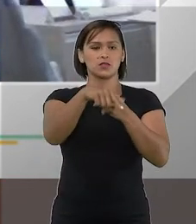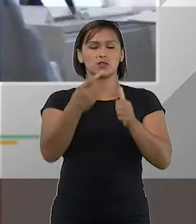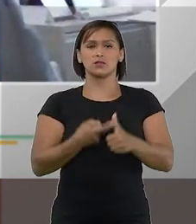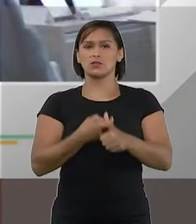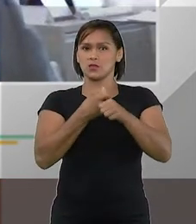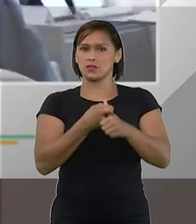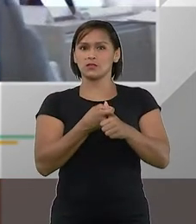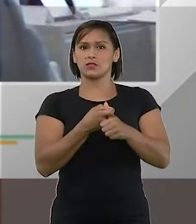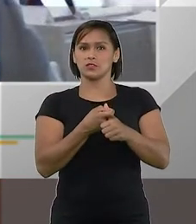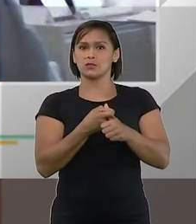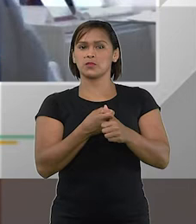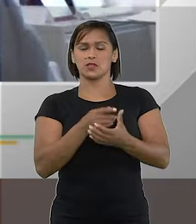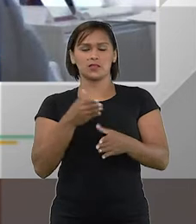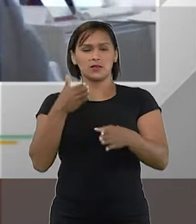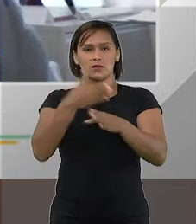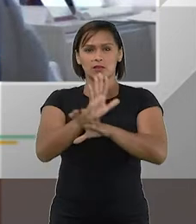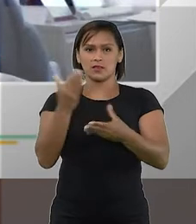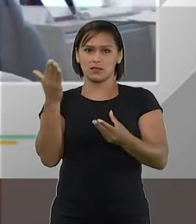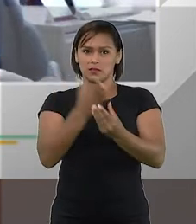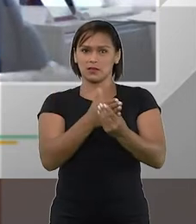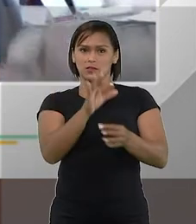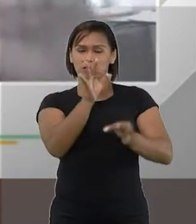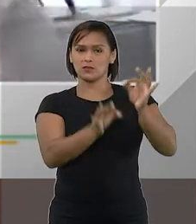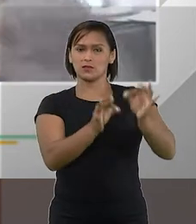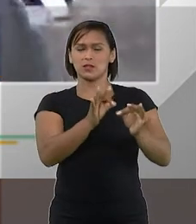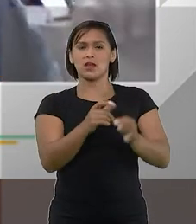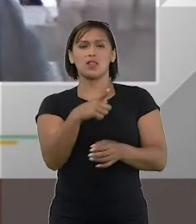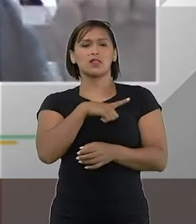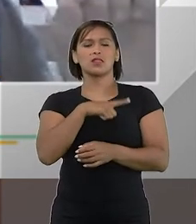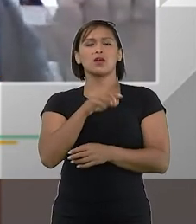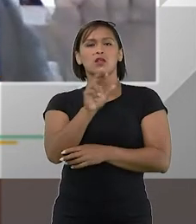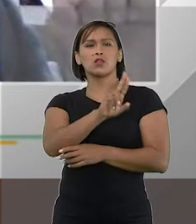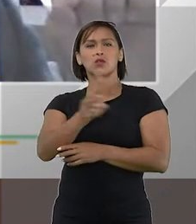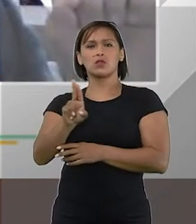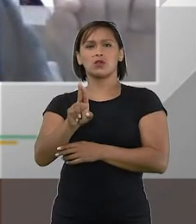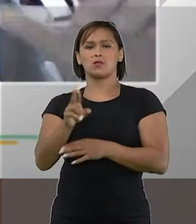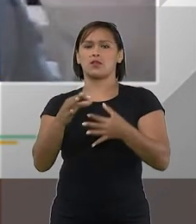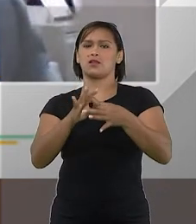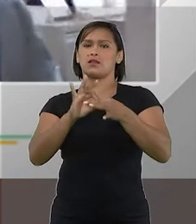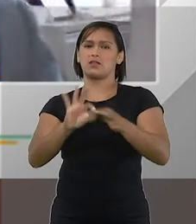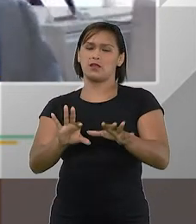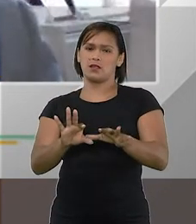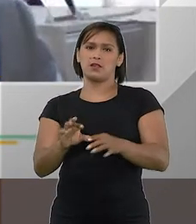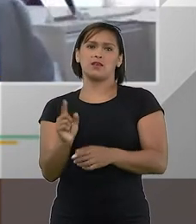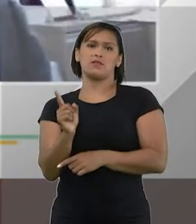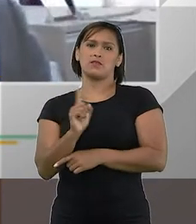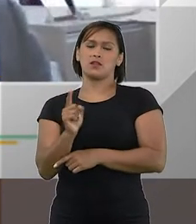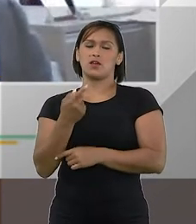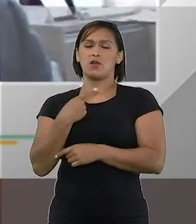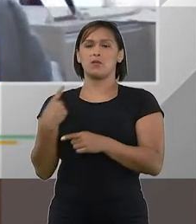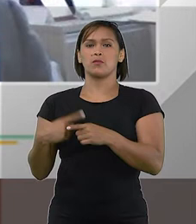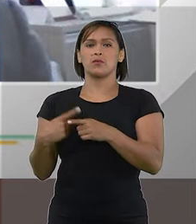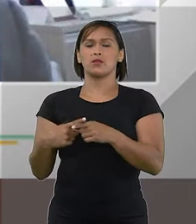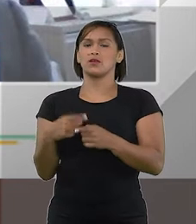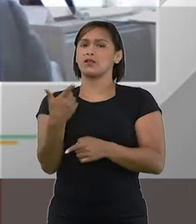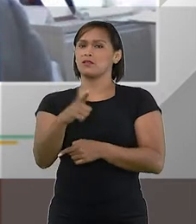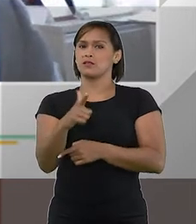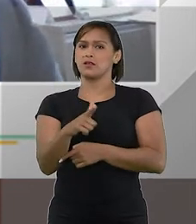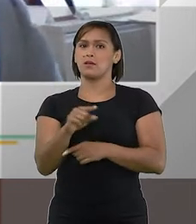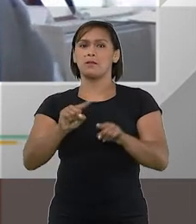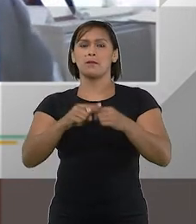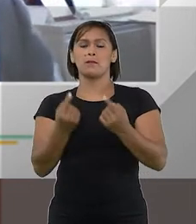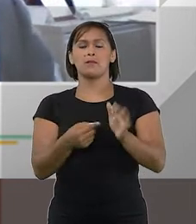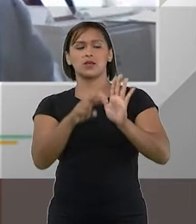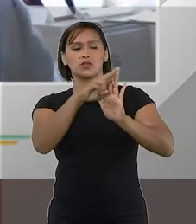pela suspensão da execução, não consta no nome dela que ela está em recuperação judicial até porque ela não está.